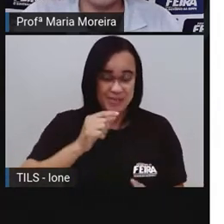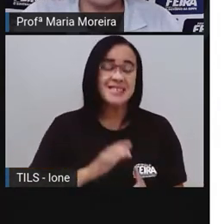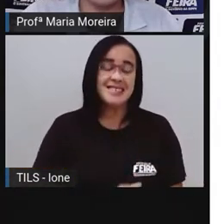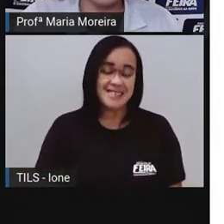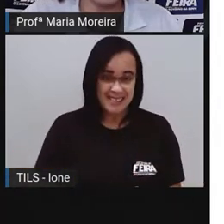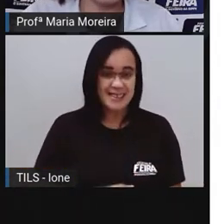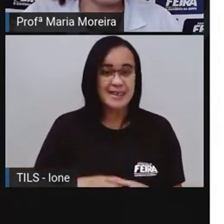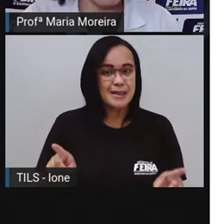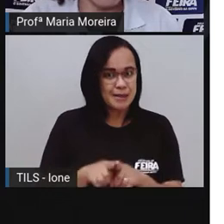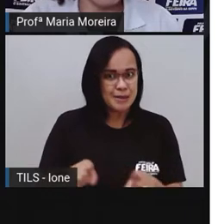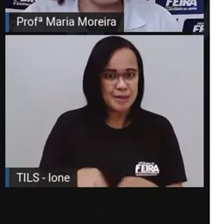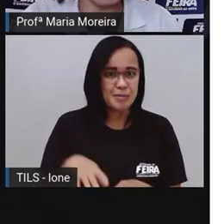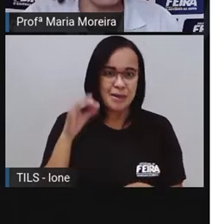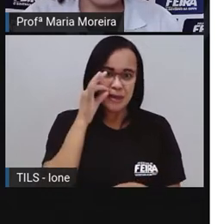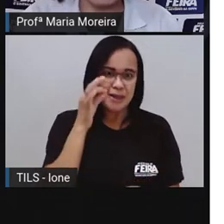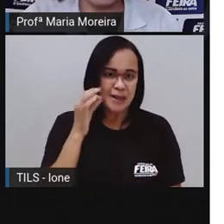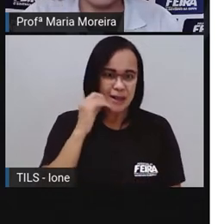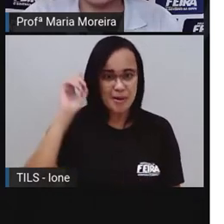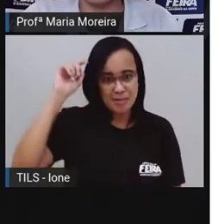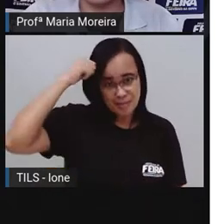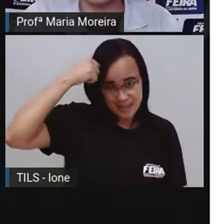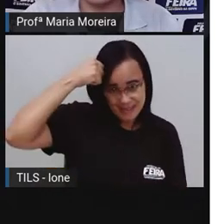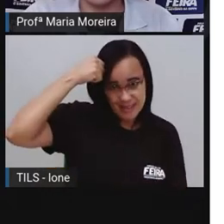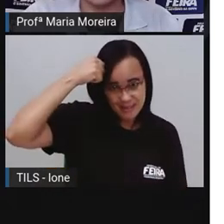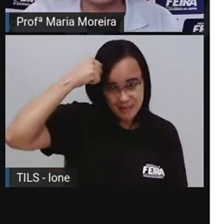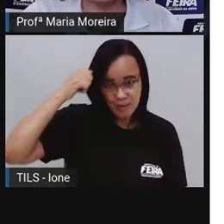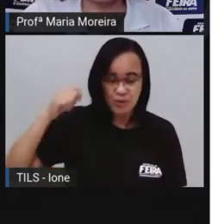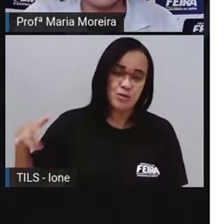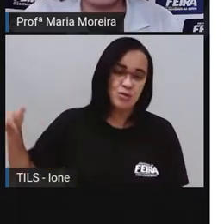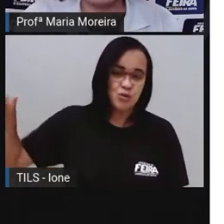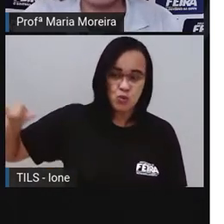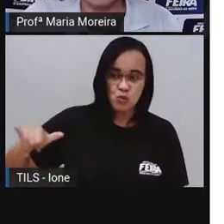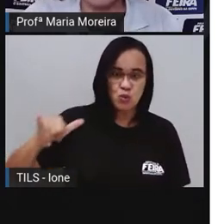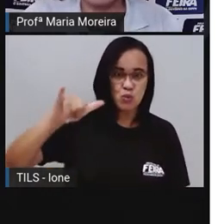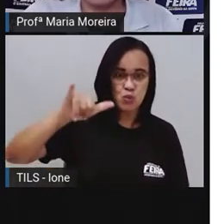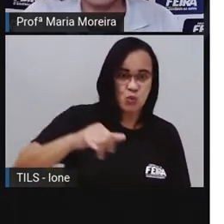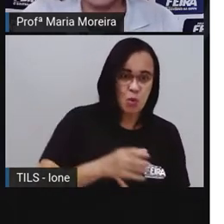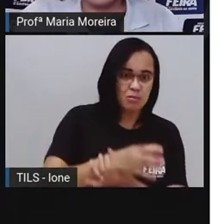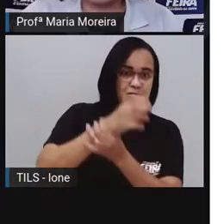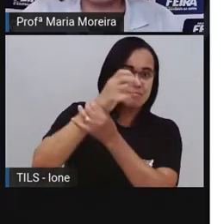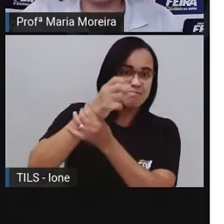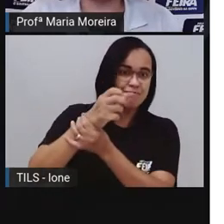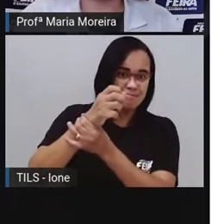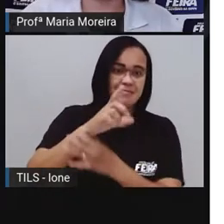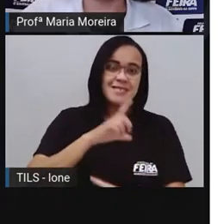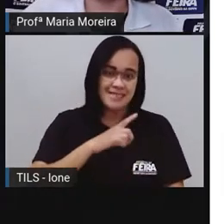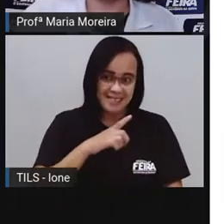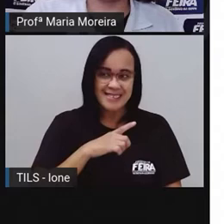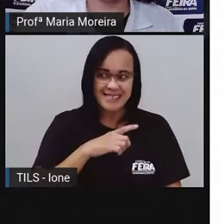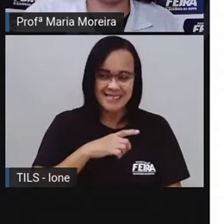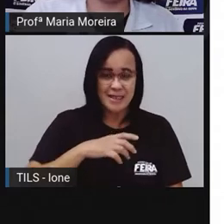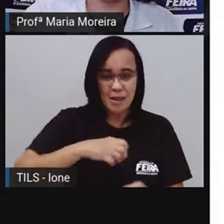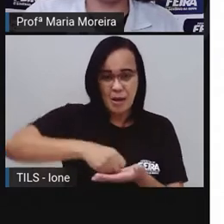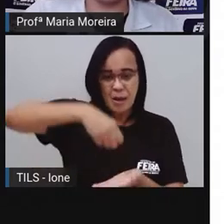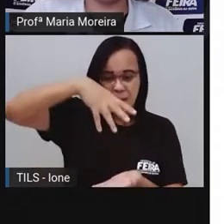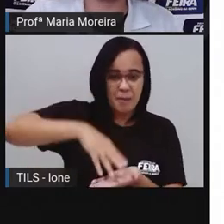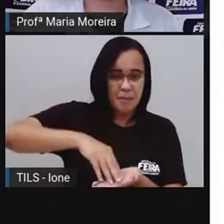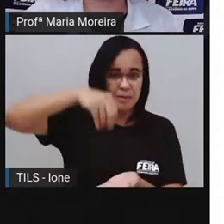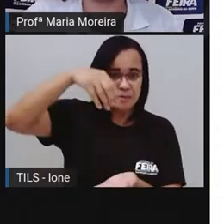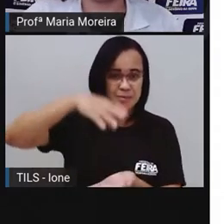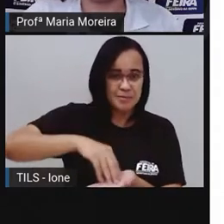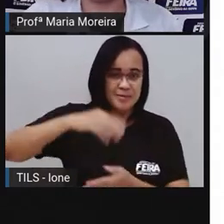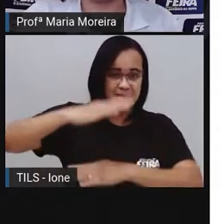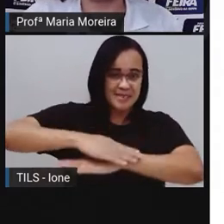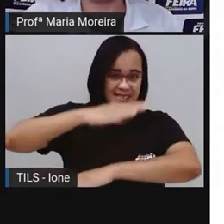Óculos de proteção. Voe com mais segurança. Sapo em pó. E para você ler nas férias, a